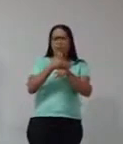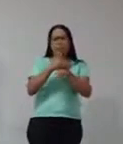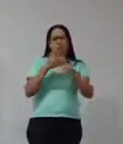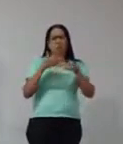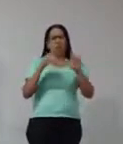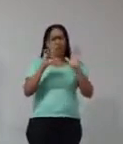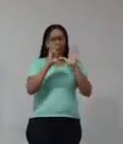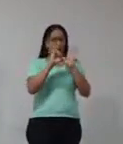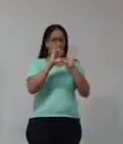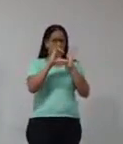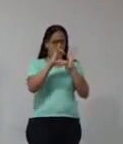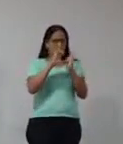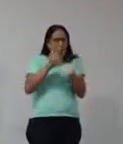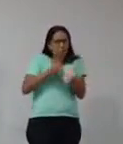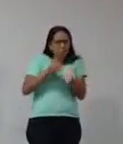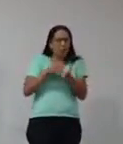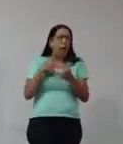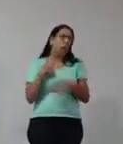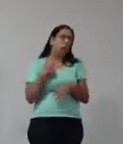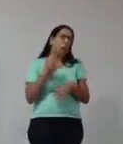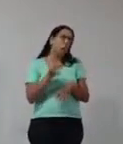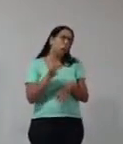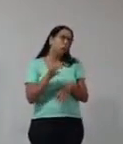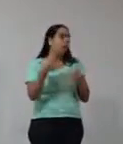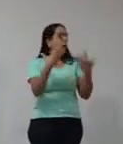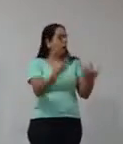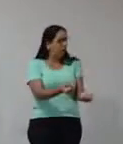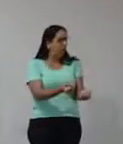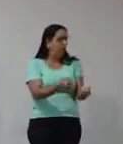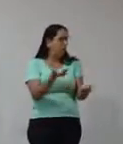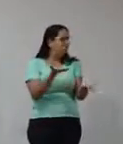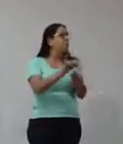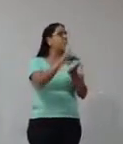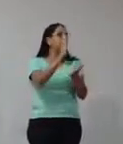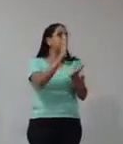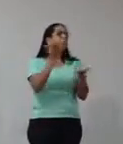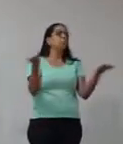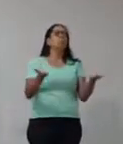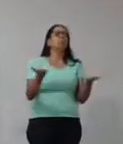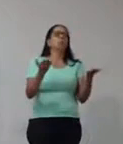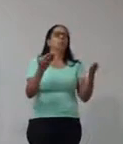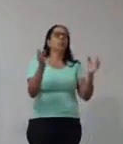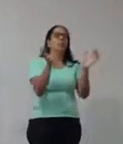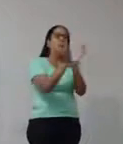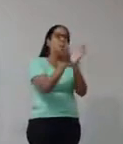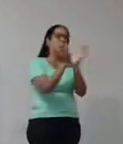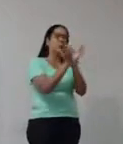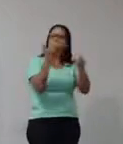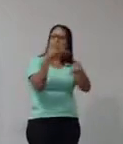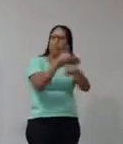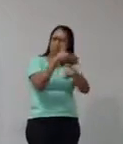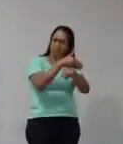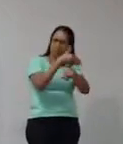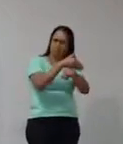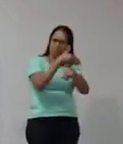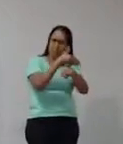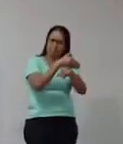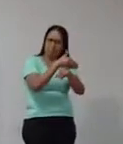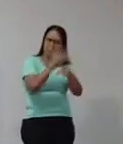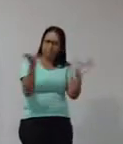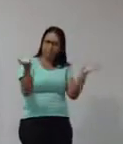edital. Assim eu fiz e estou imensamente feliz por hoje fazer parte dessa rede maravilhosa.